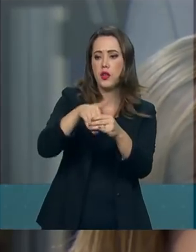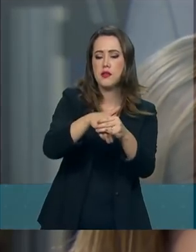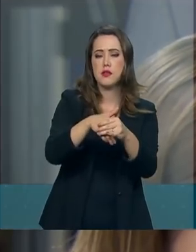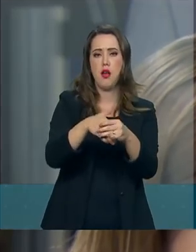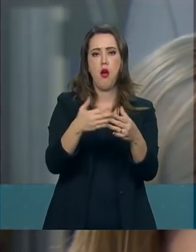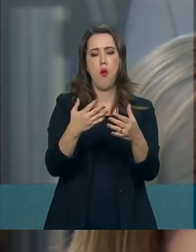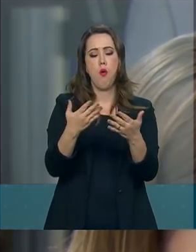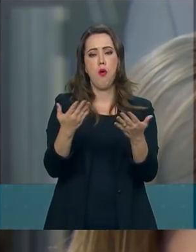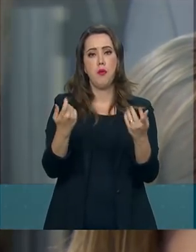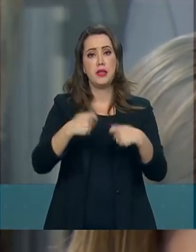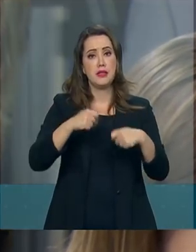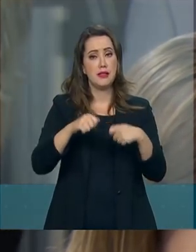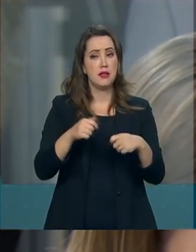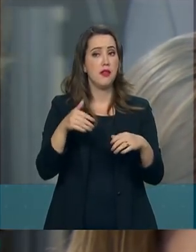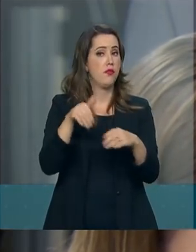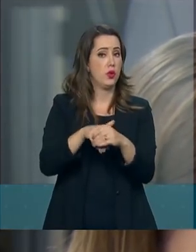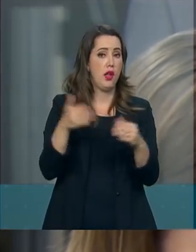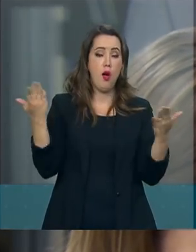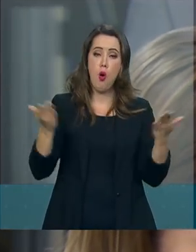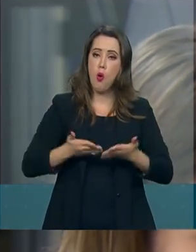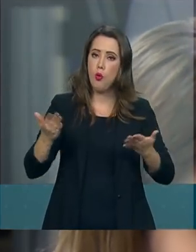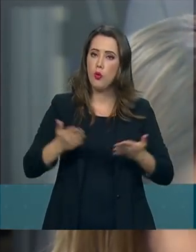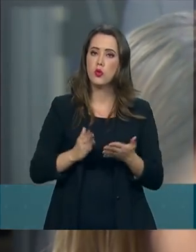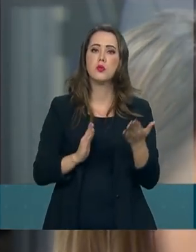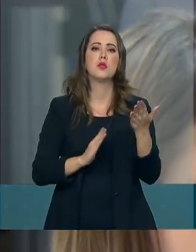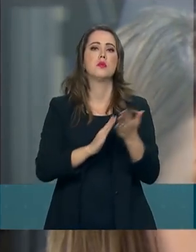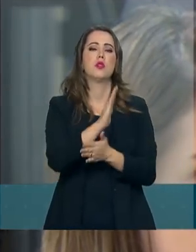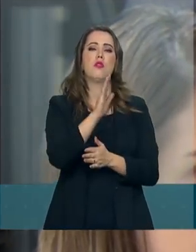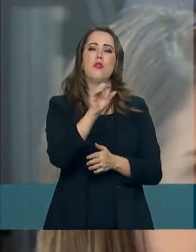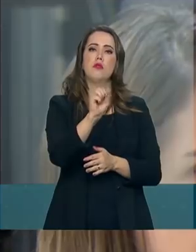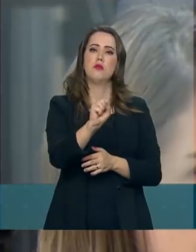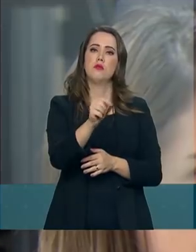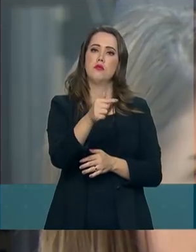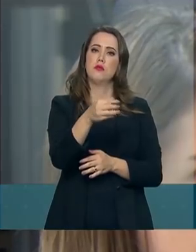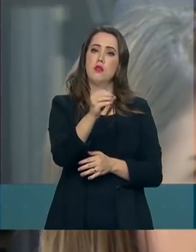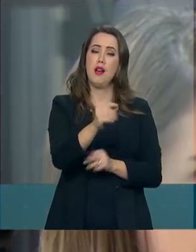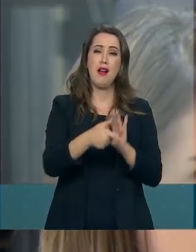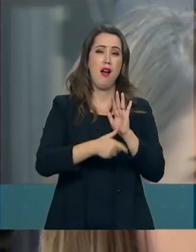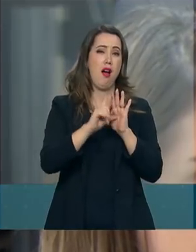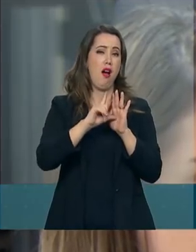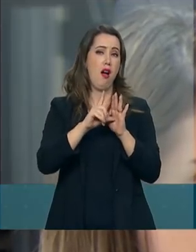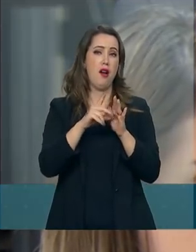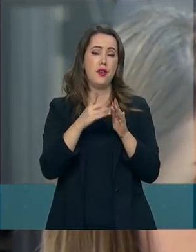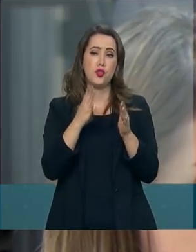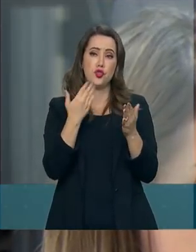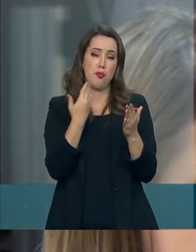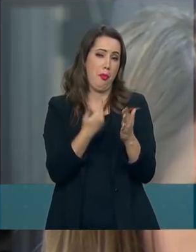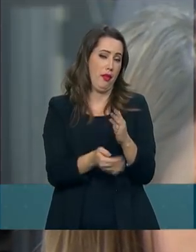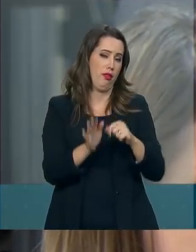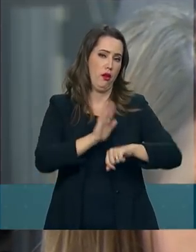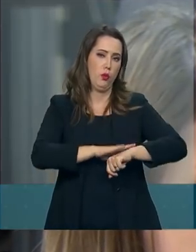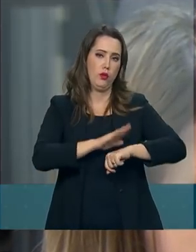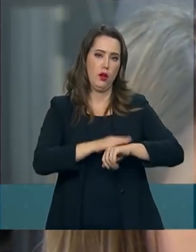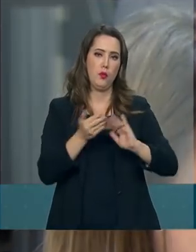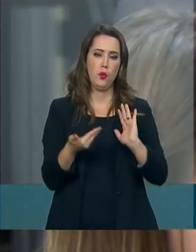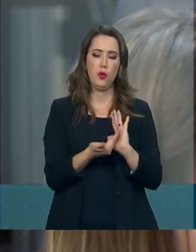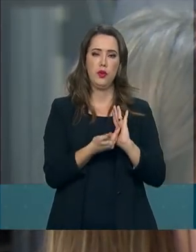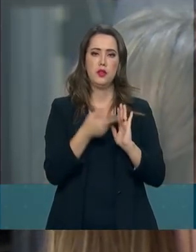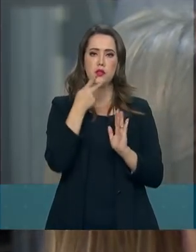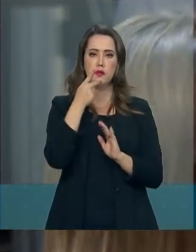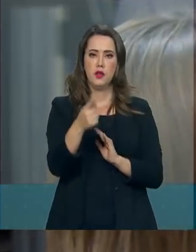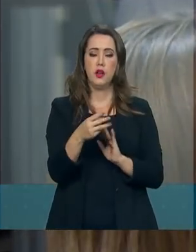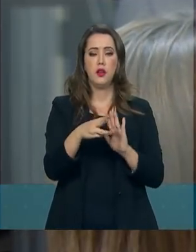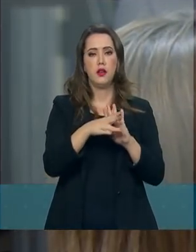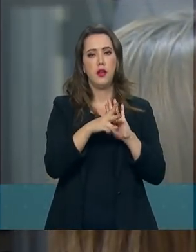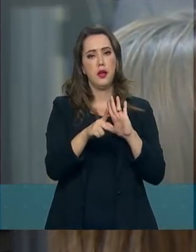precisariam ser votadas para dar tempo de aprovar o 870 antes que ela vença. Lá no Congresso, fala-se que a